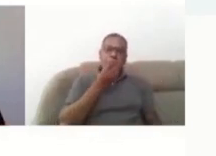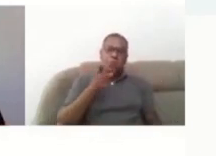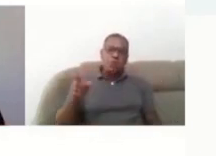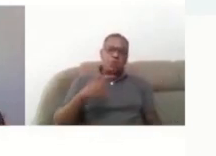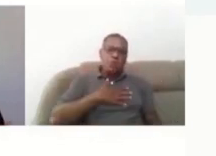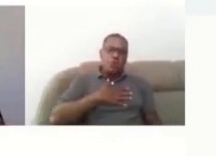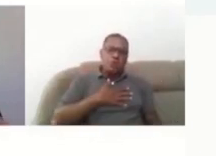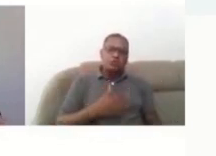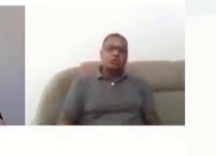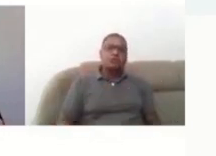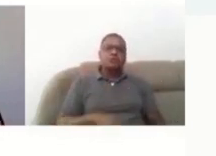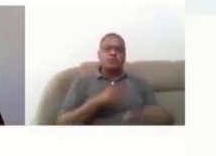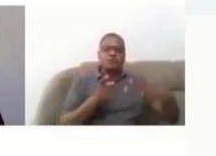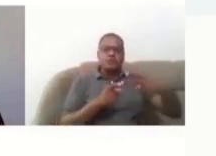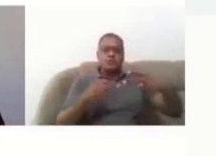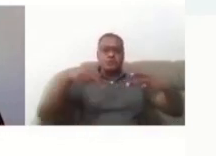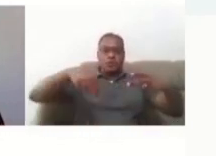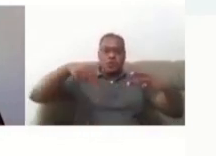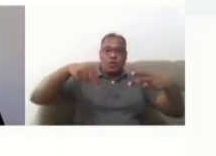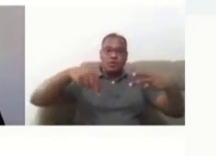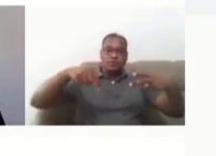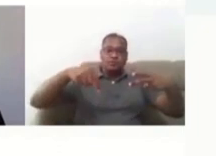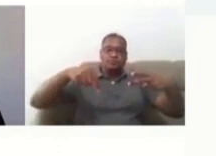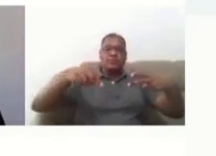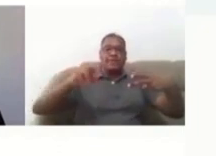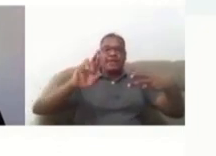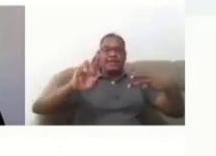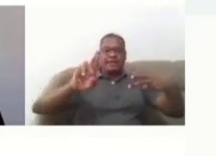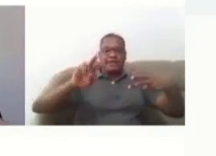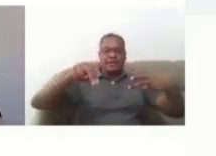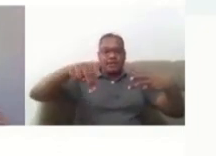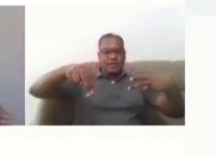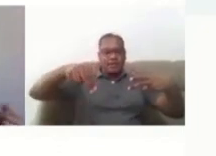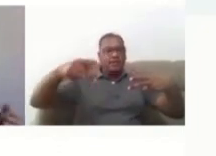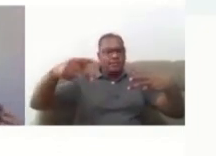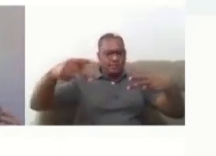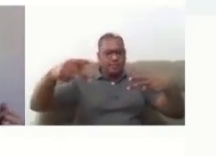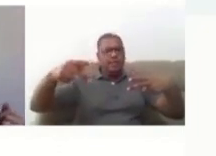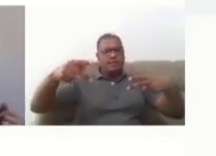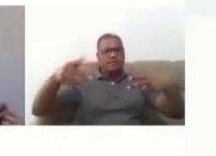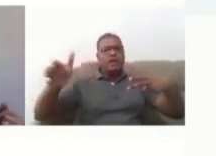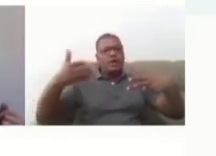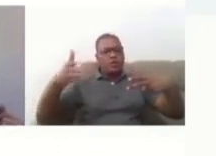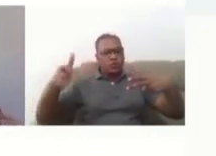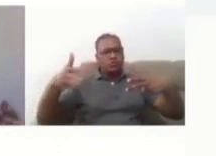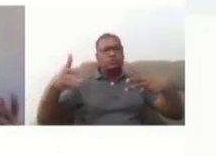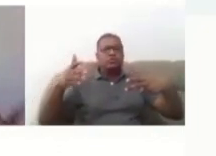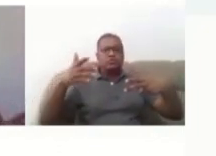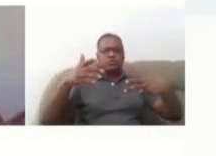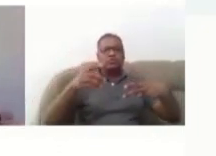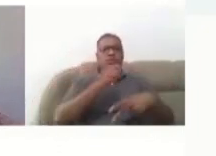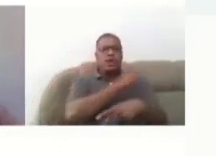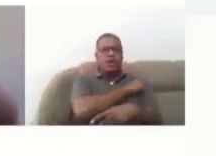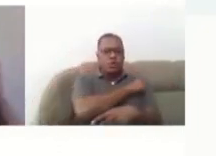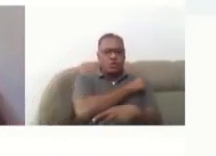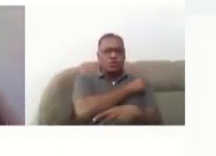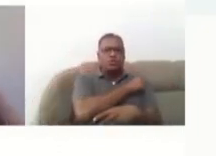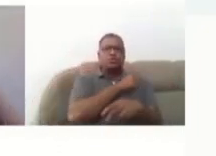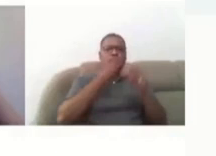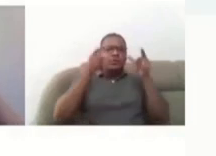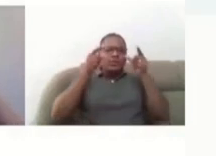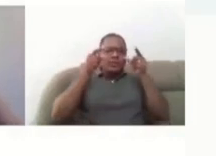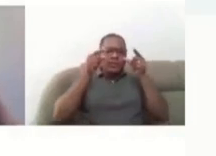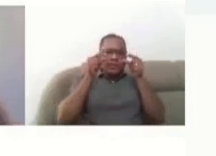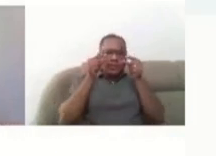A RNP, que é essa que estamos usando aqui, alguns estudantes com deficiência visual, baixa visão, na realidade,